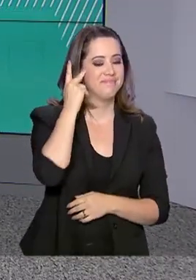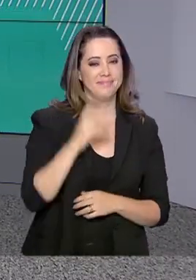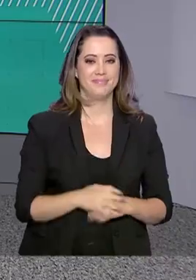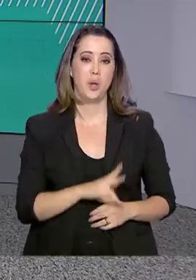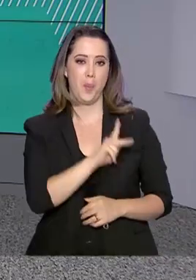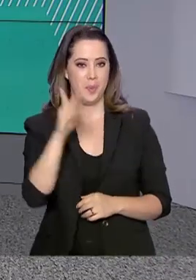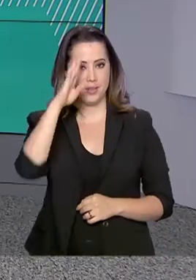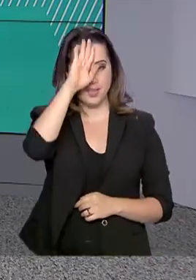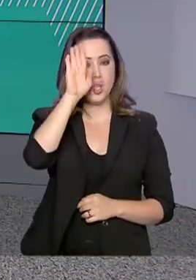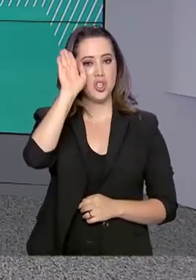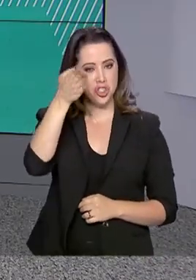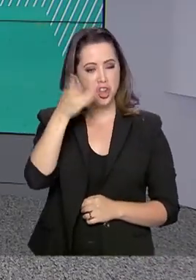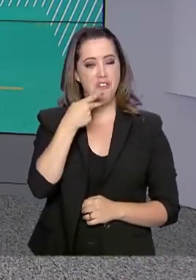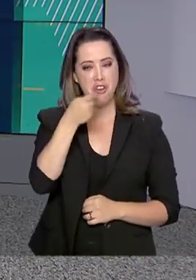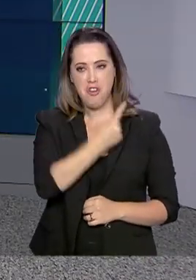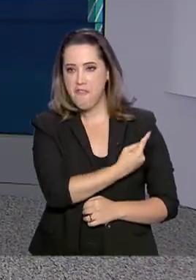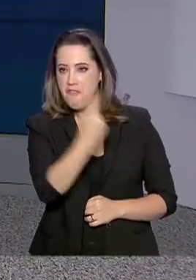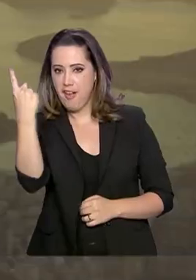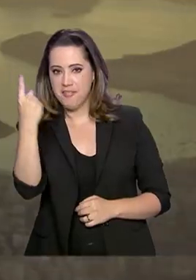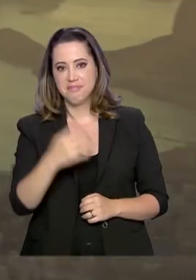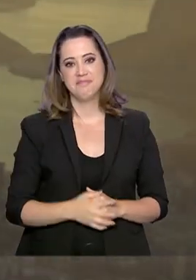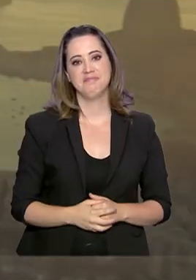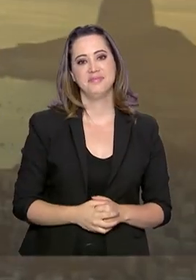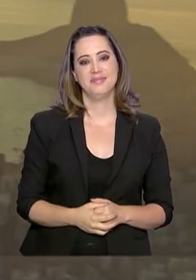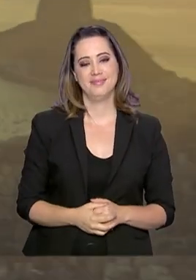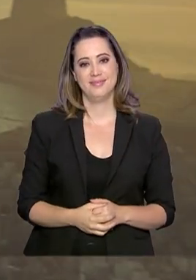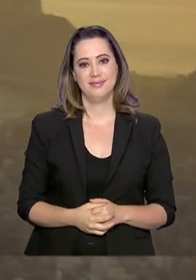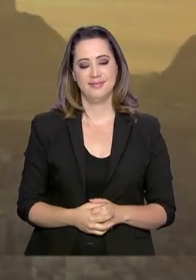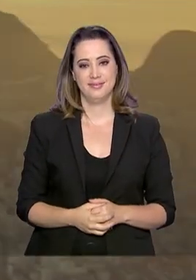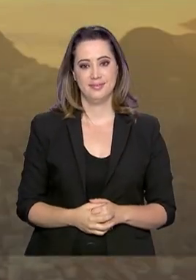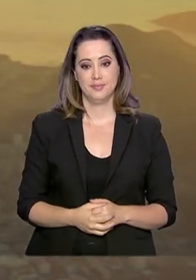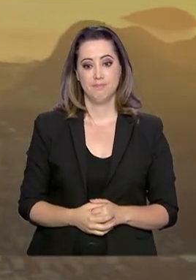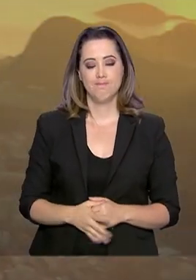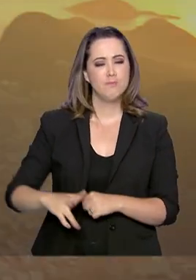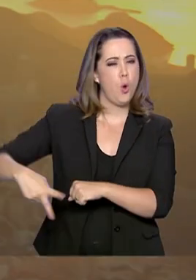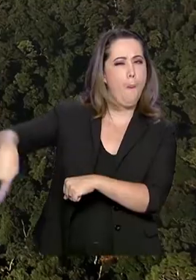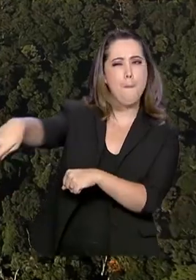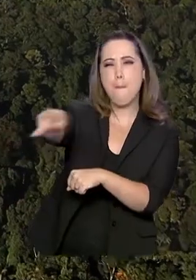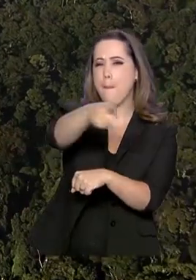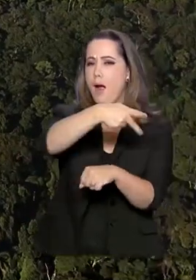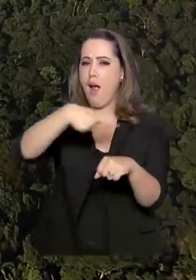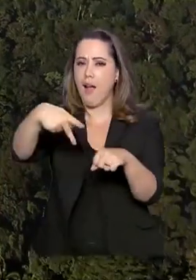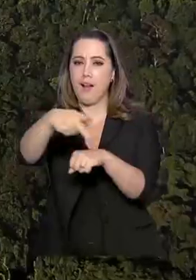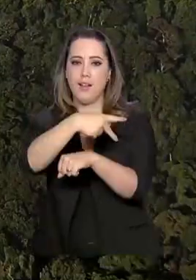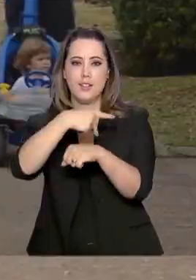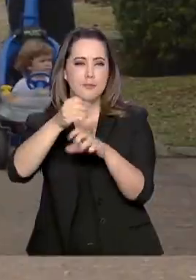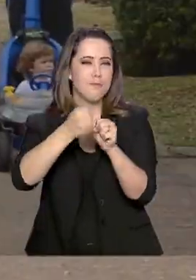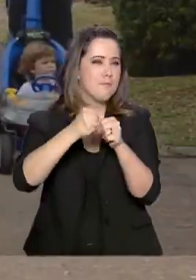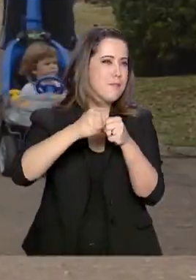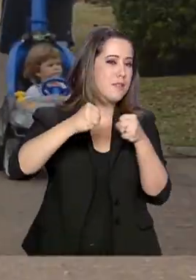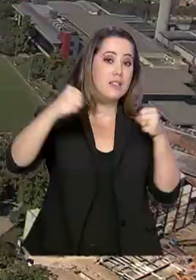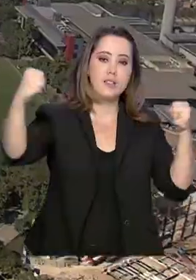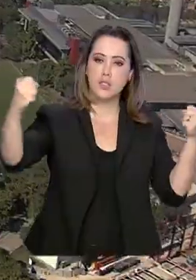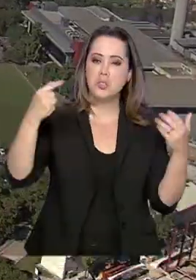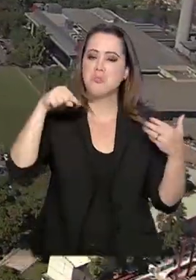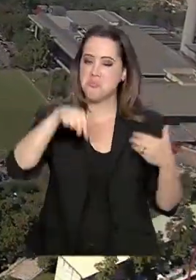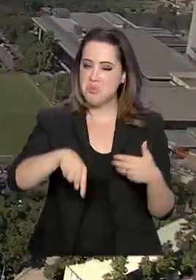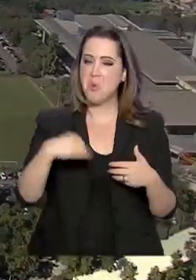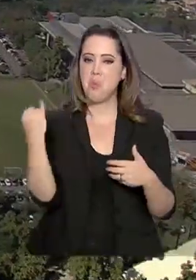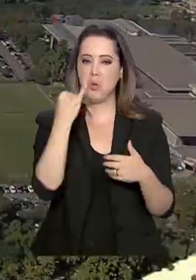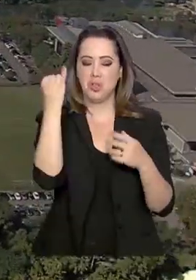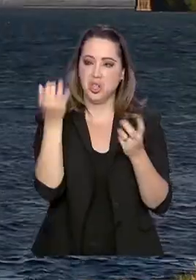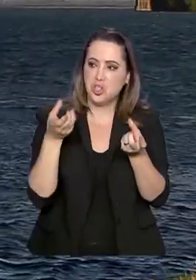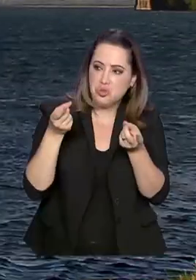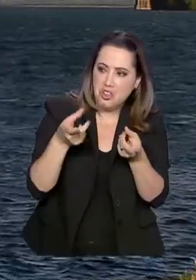Jair Bolsonaro já confirmou presença. Um país com vantagens continentais, enorme mercado interno, grandes